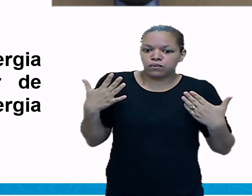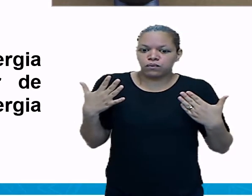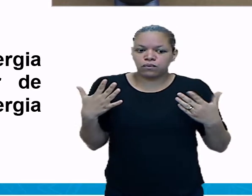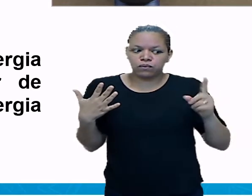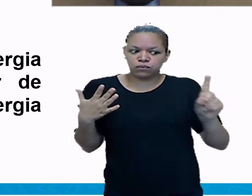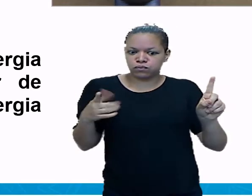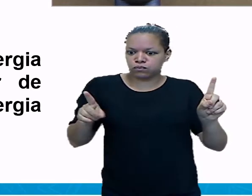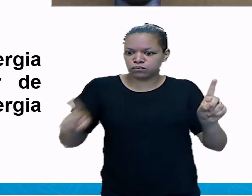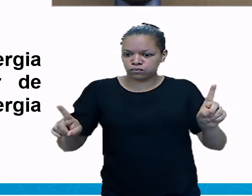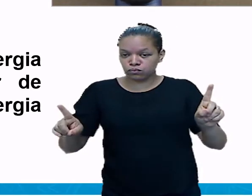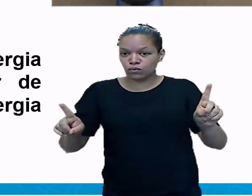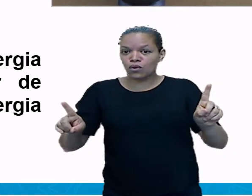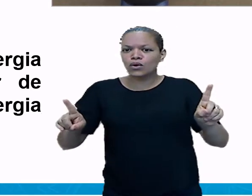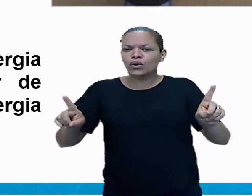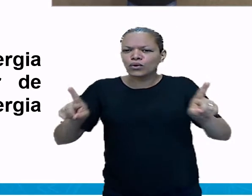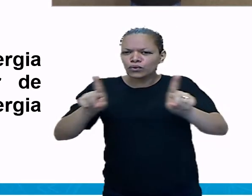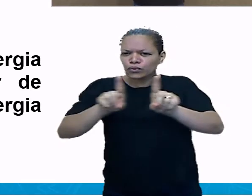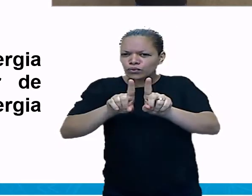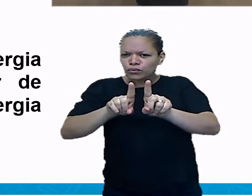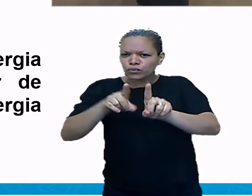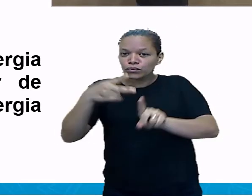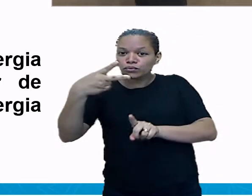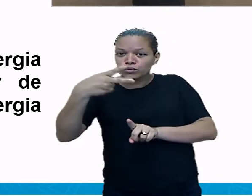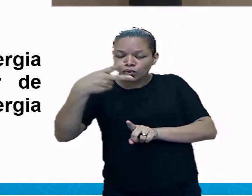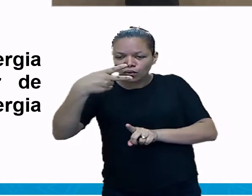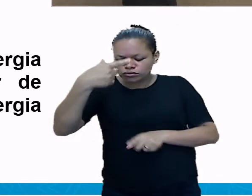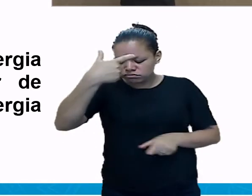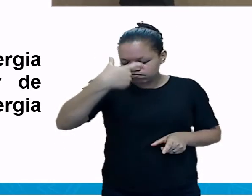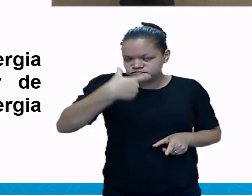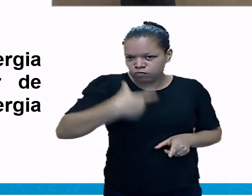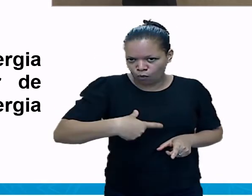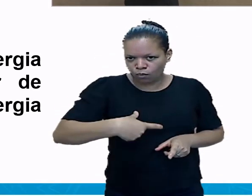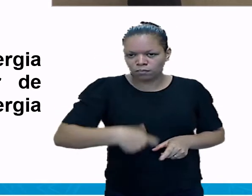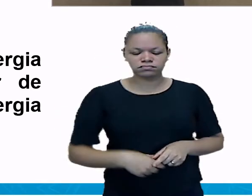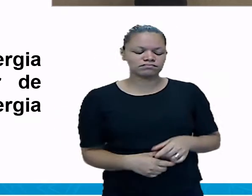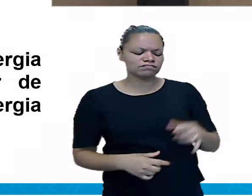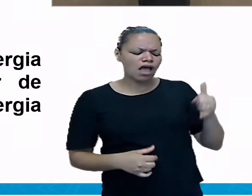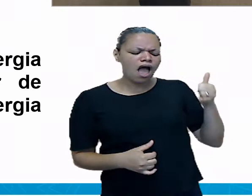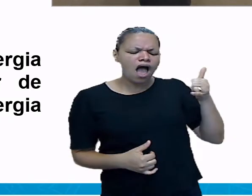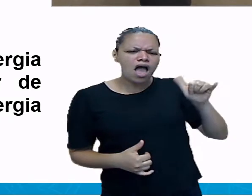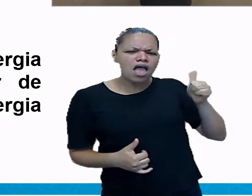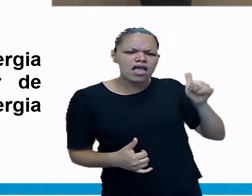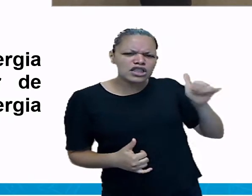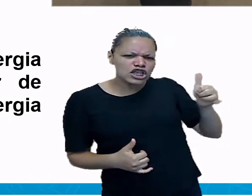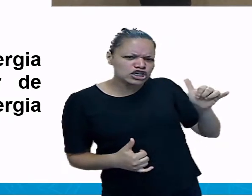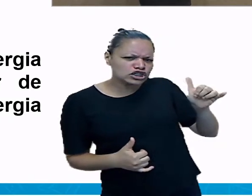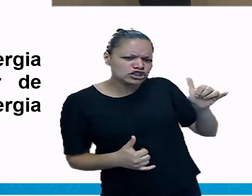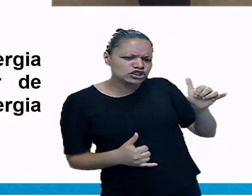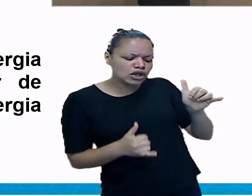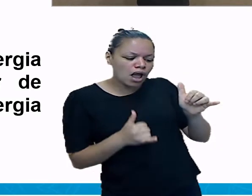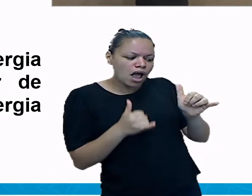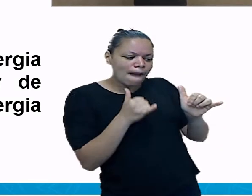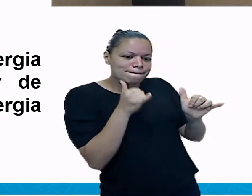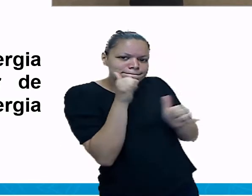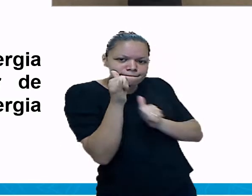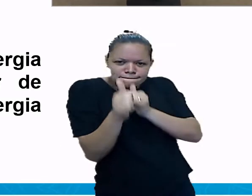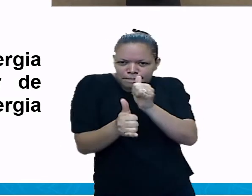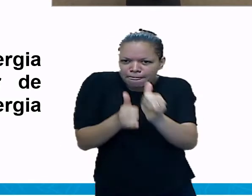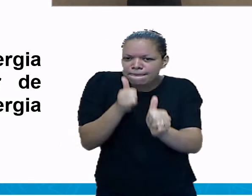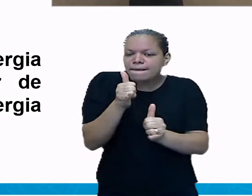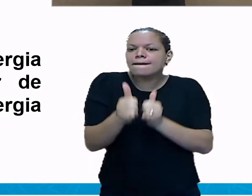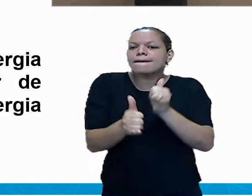química é a energia liberada ou formada ou a partir de reações